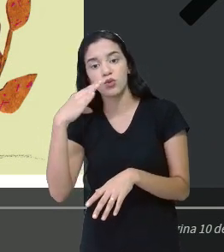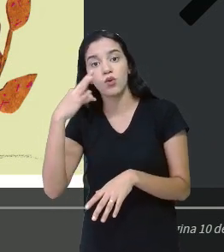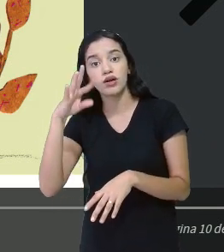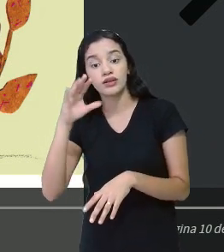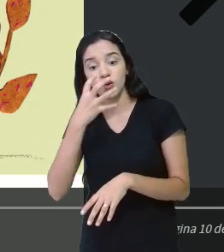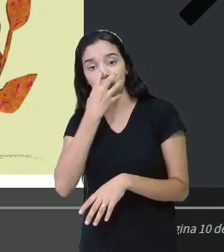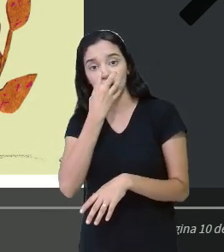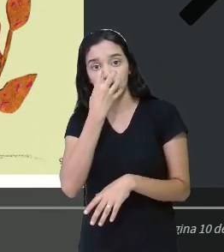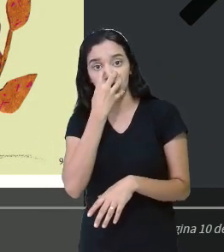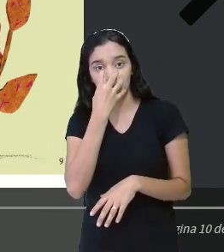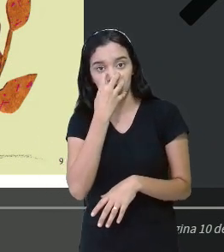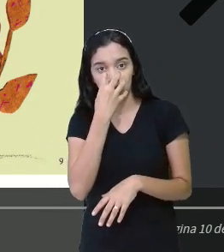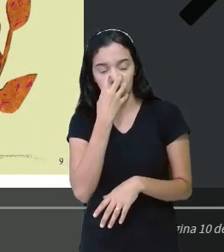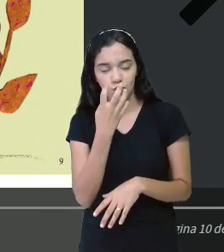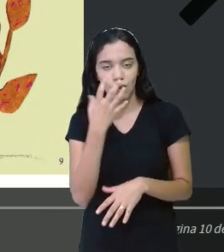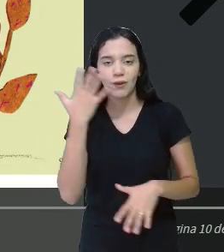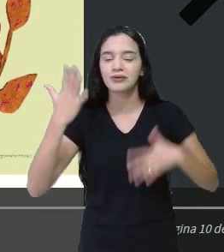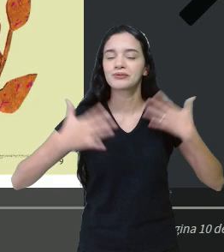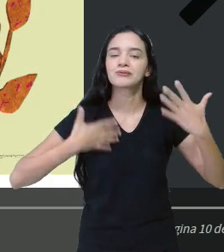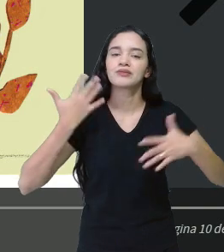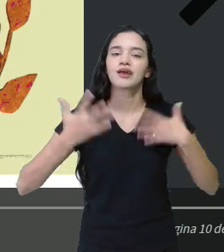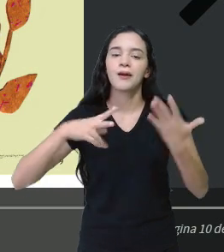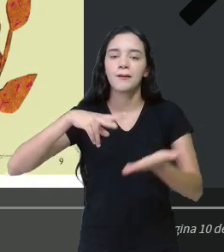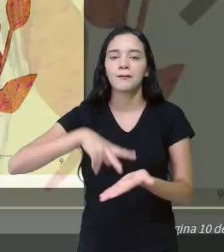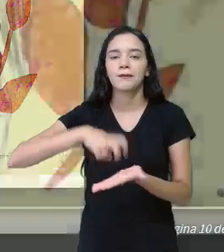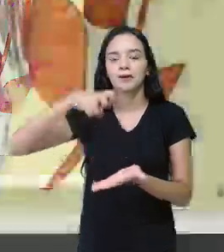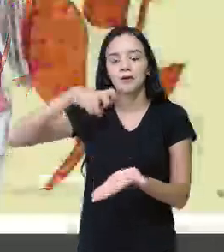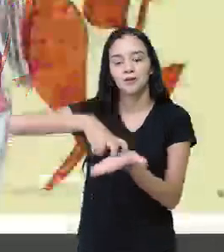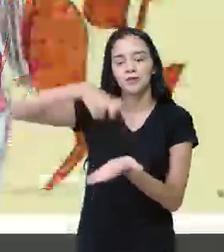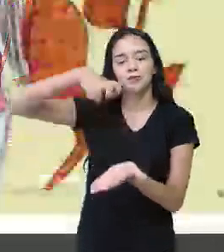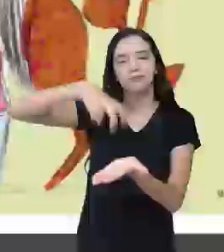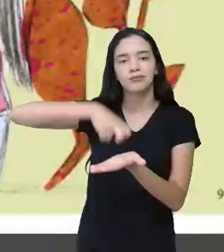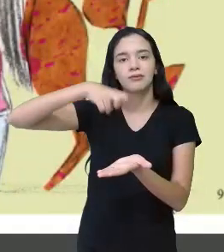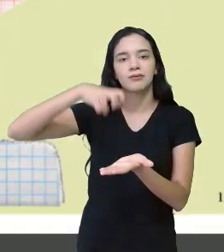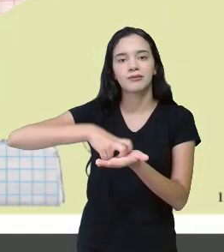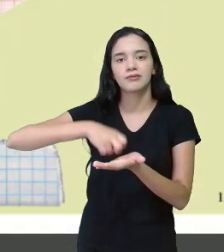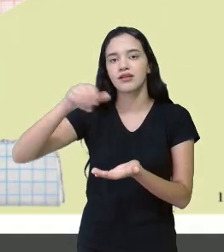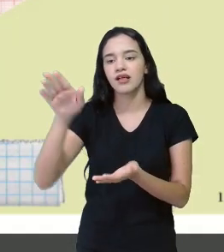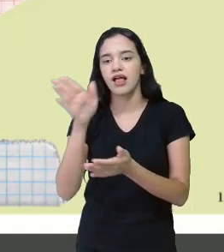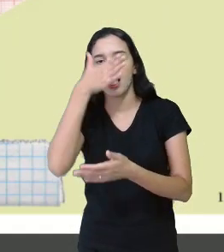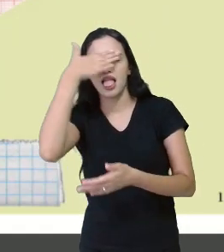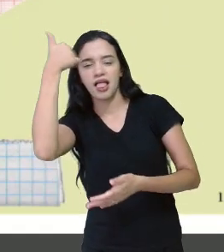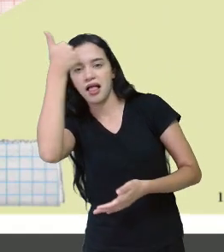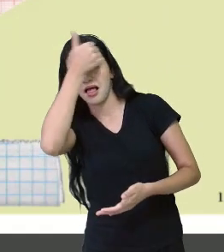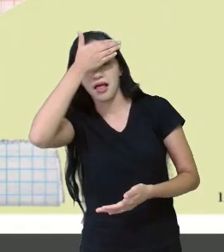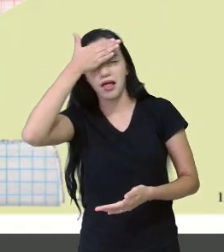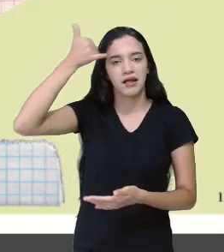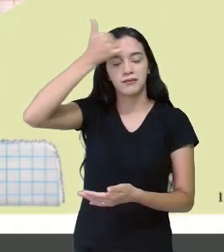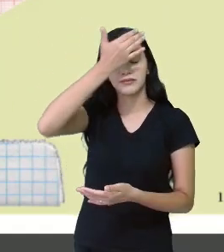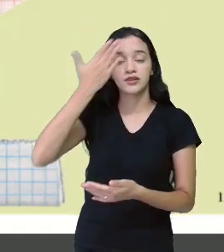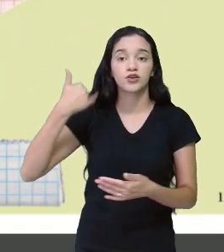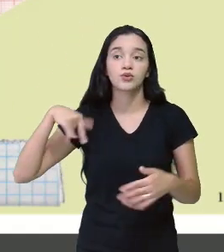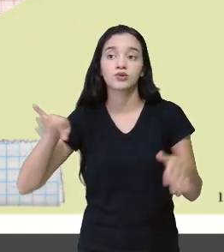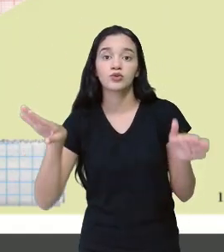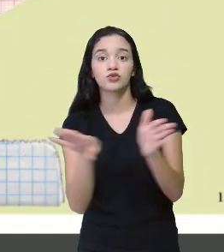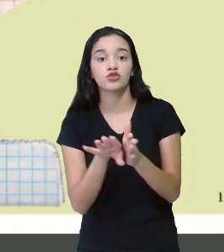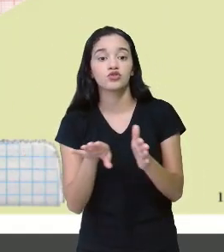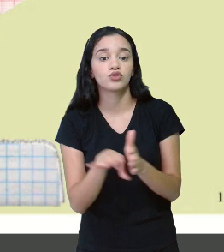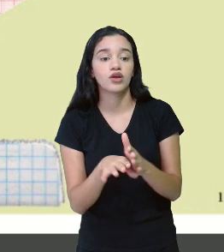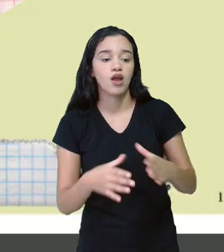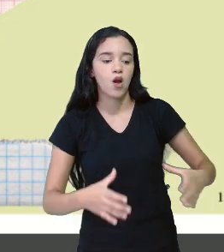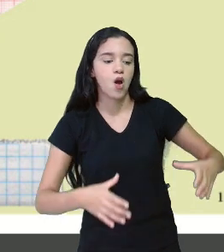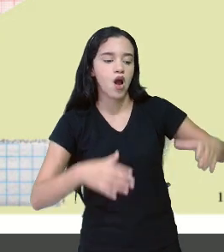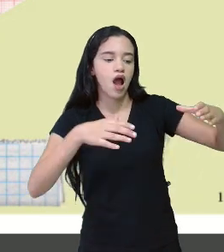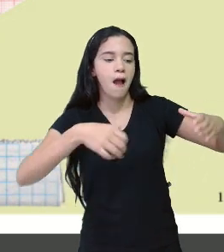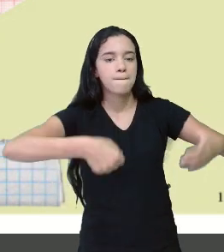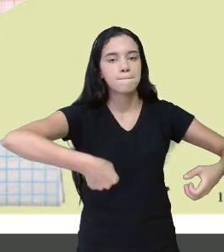au, au. Pula alto e lambe minha testa. Quando chego, é o chiado da panela de pressão